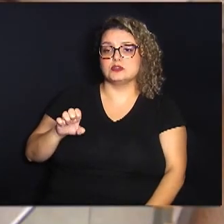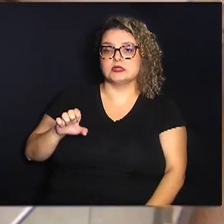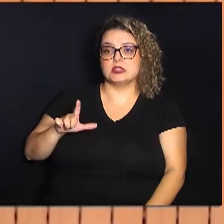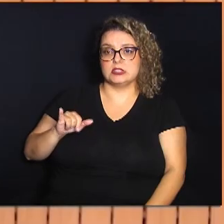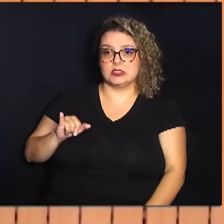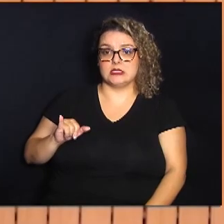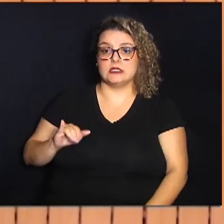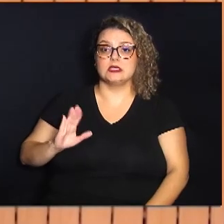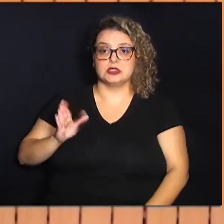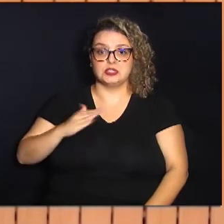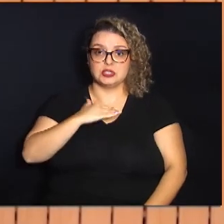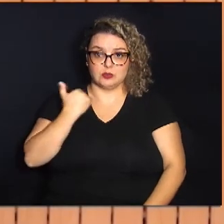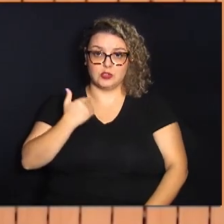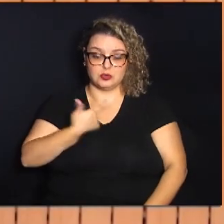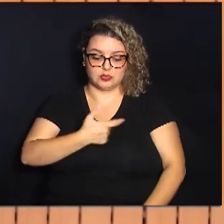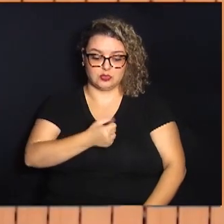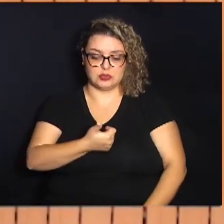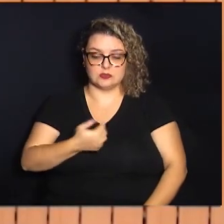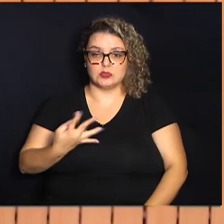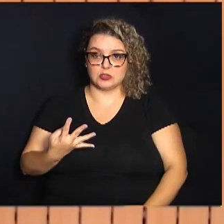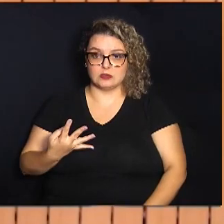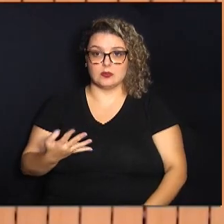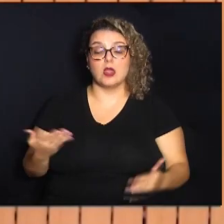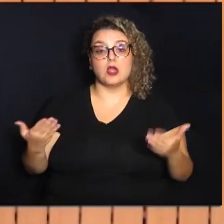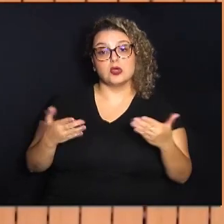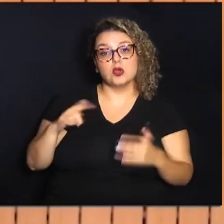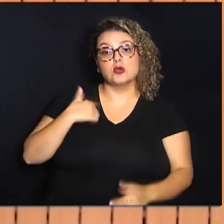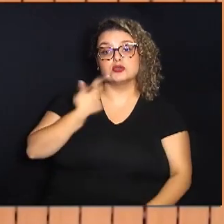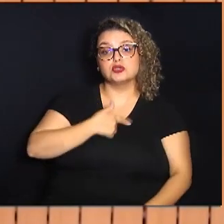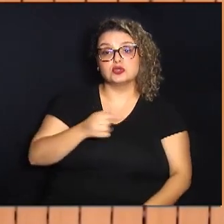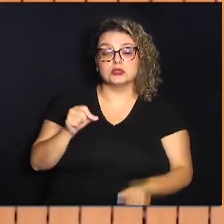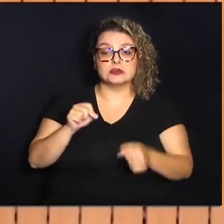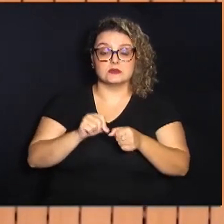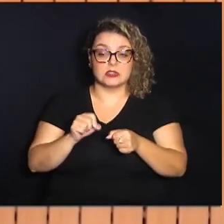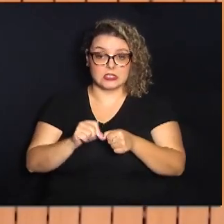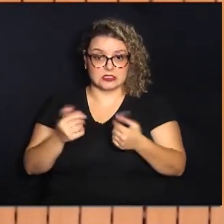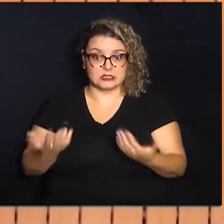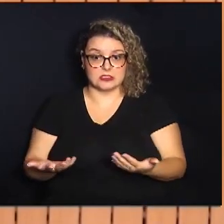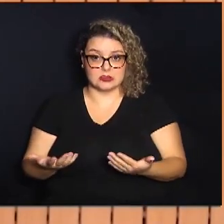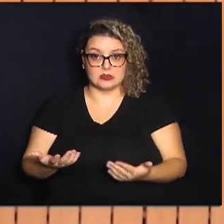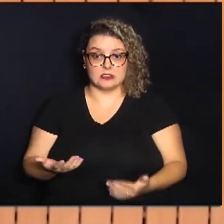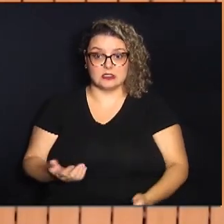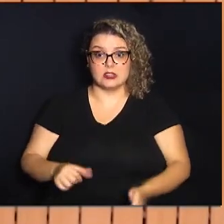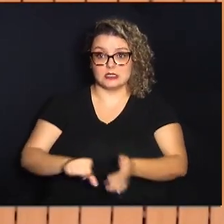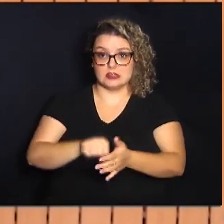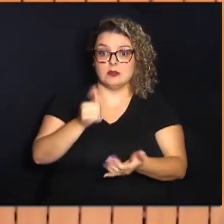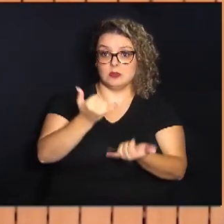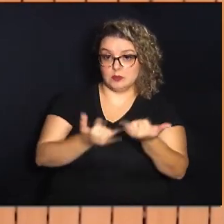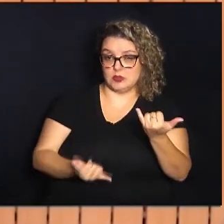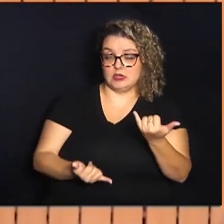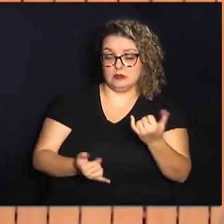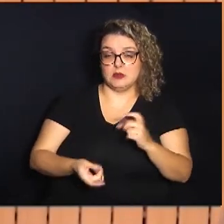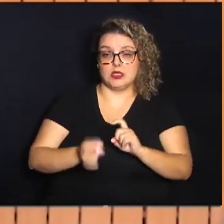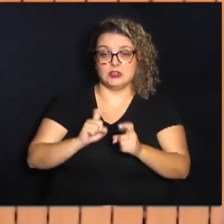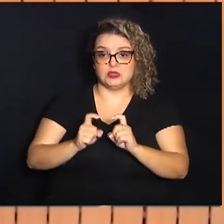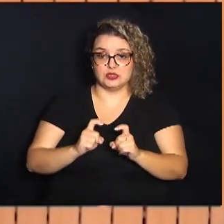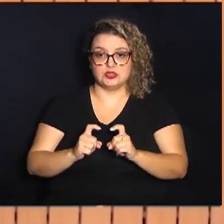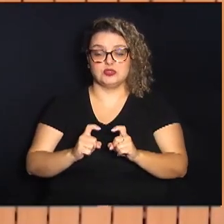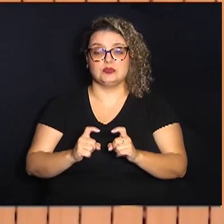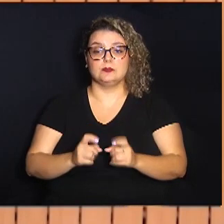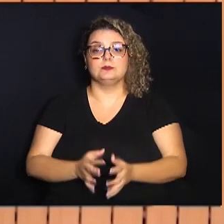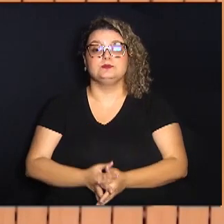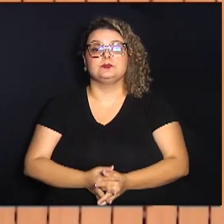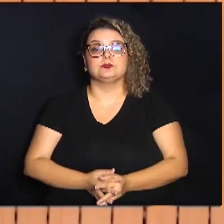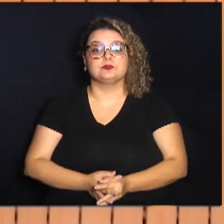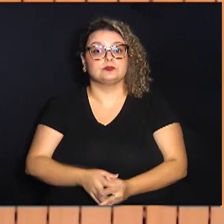2014. E hoje, então, nós vamos fazer essa primeira parte, lembrando